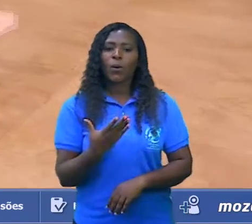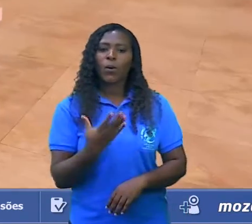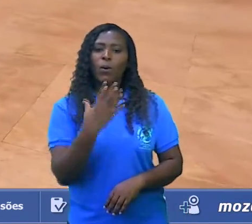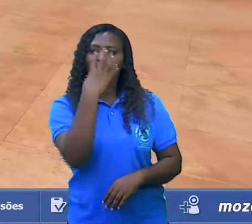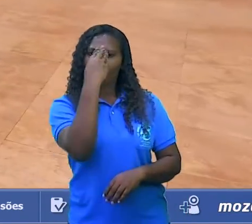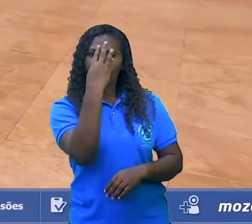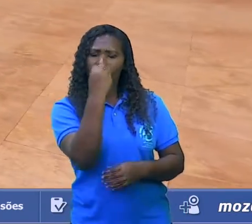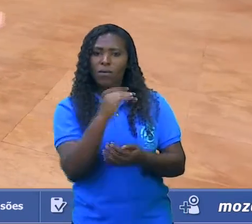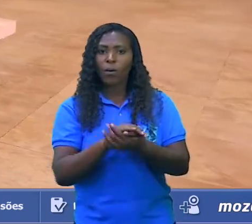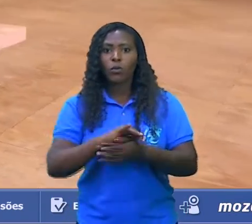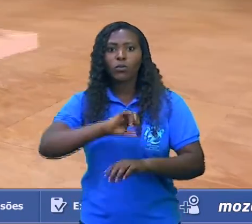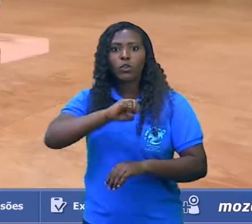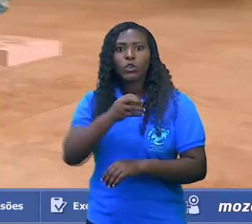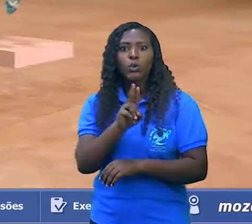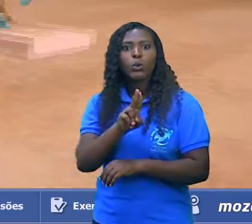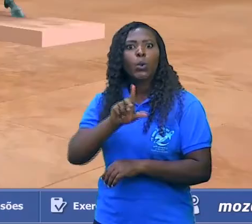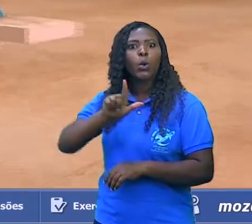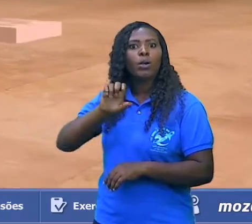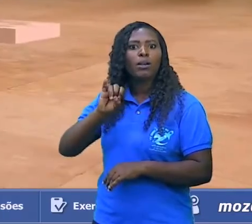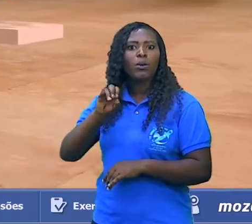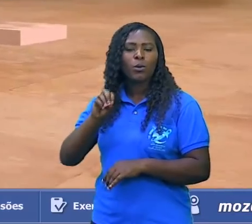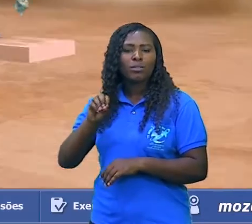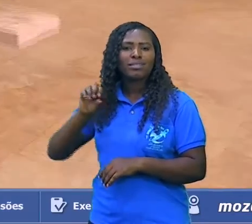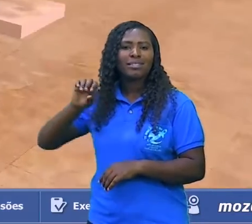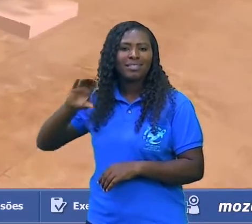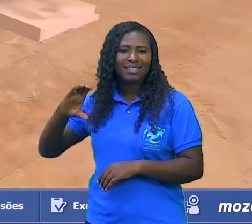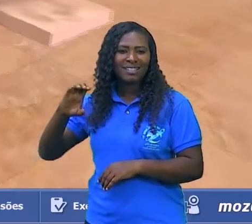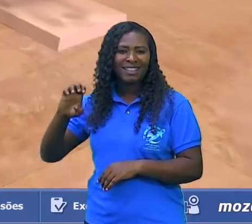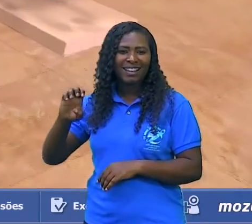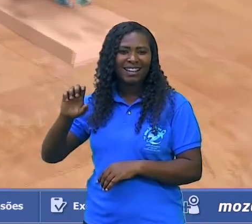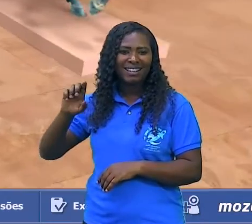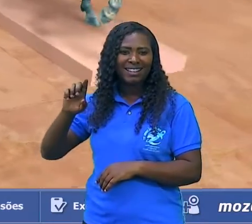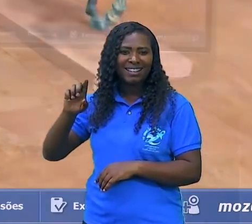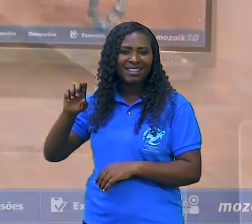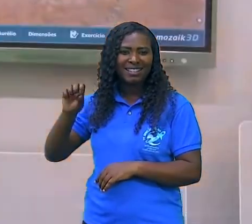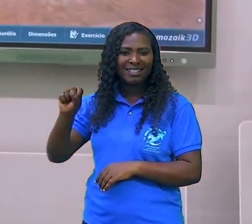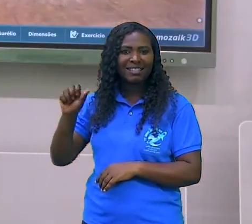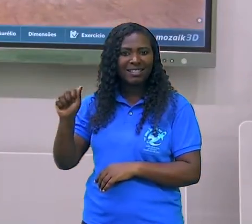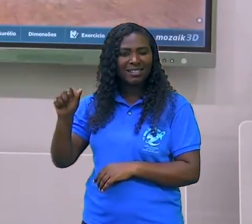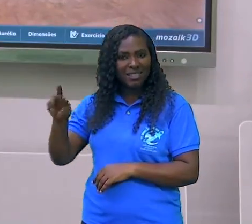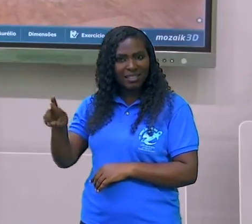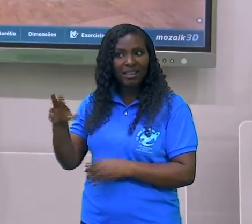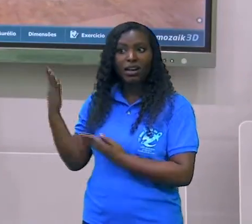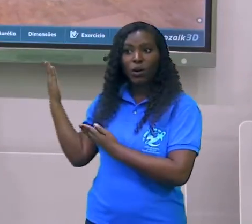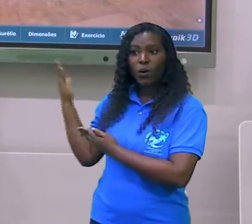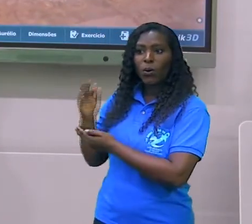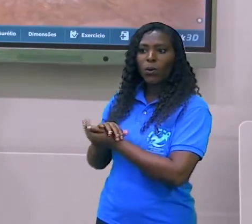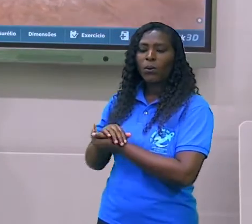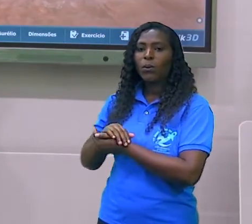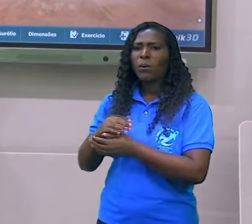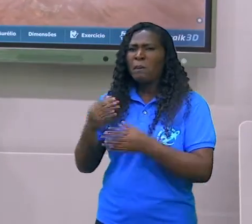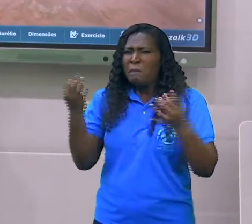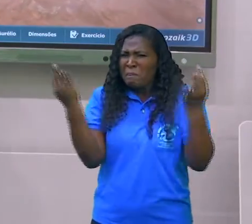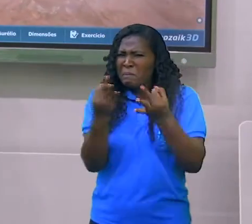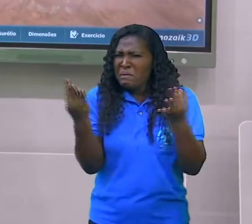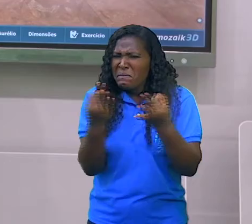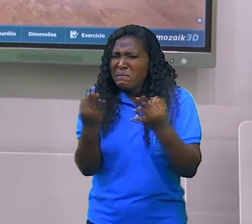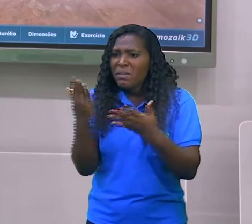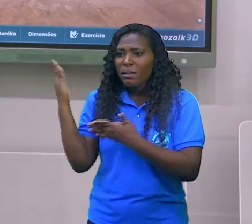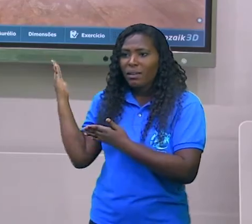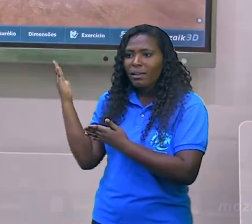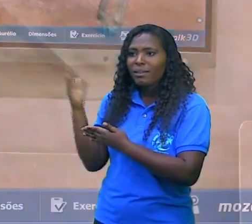Nós temos a Vênus de Médici. Olha a perfeição das esculturas. Eles tinham